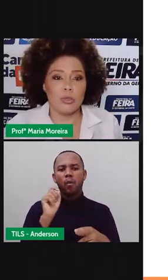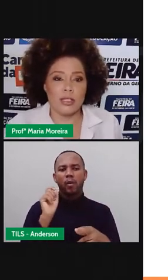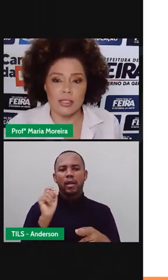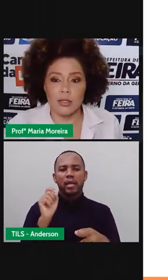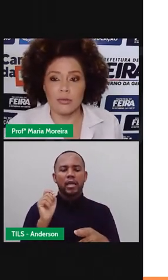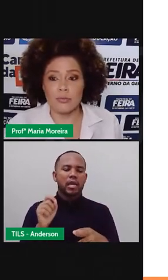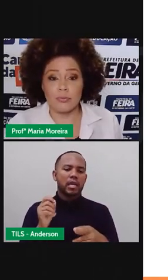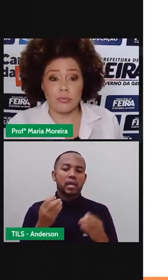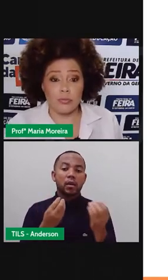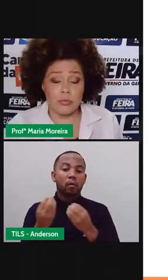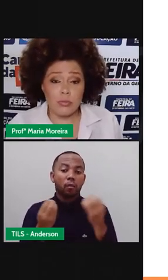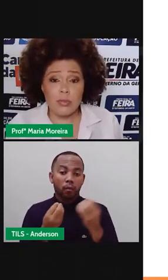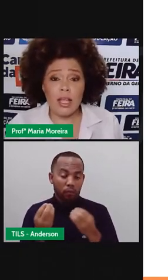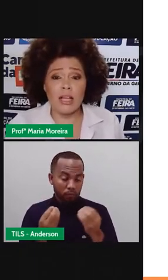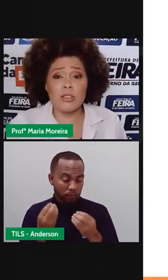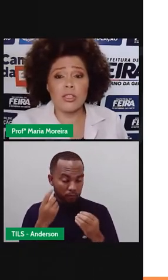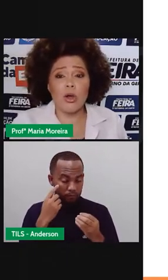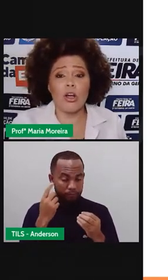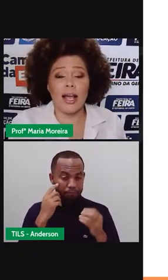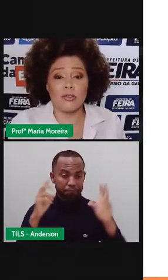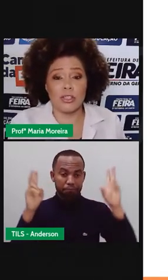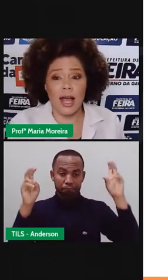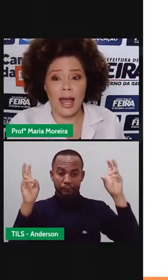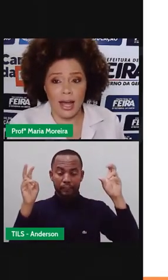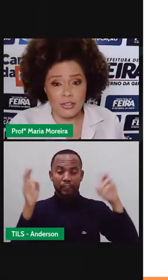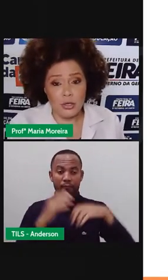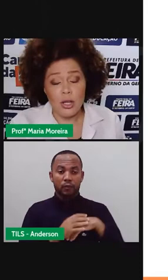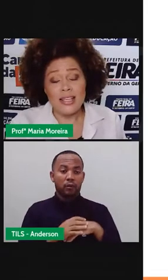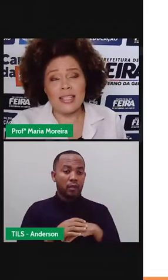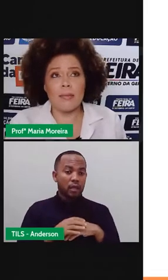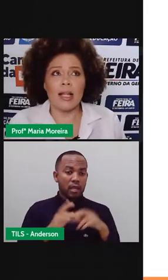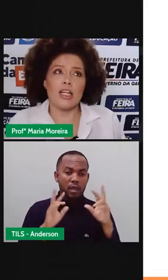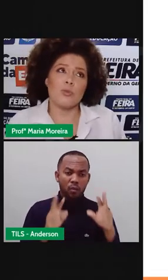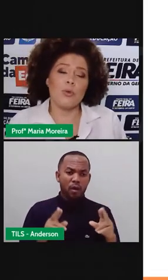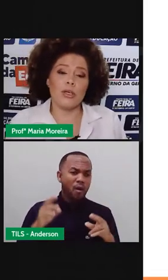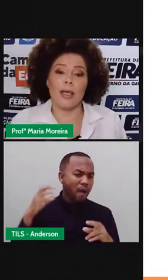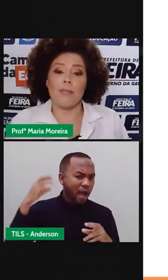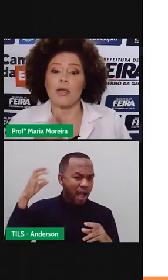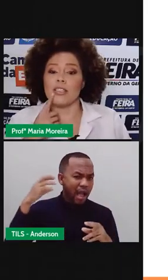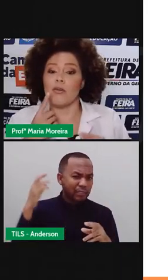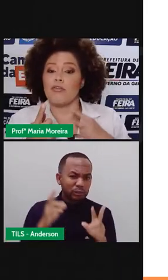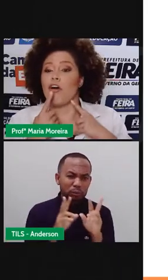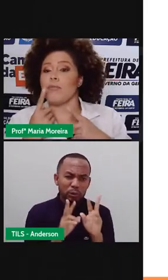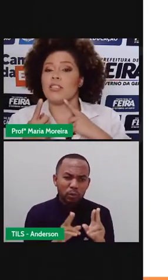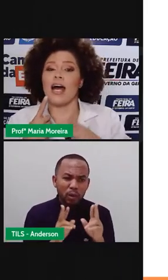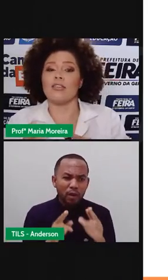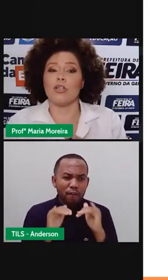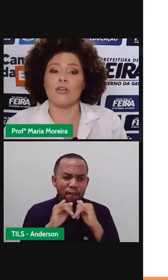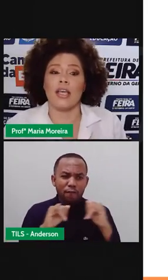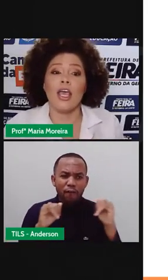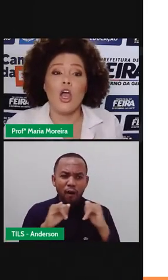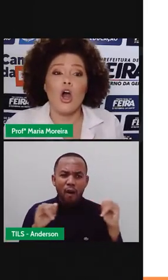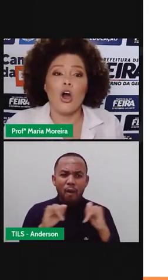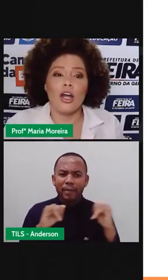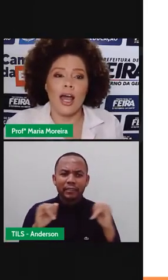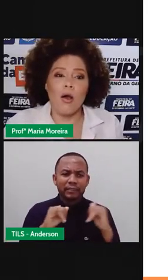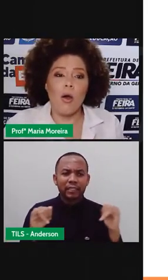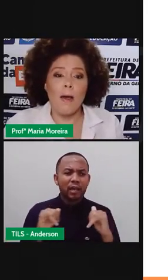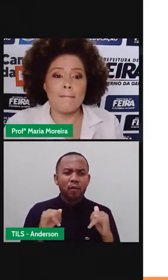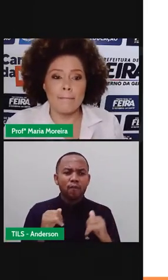na estruturação. As que são colocadas na rádio. Similares por quê? Porque são informes dados ao quê?